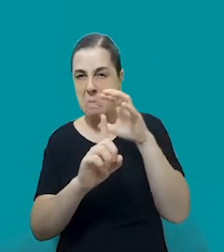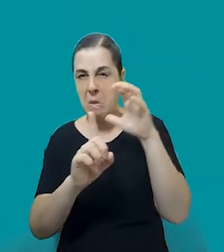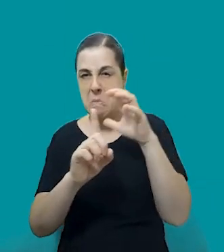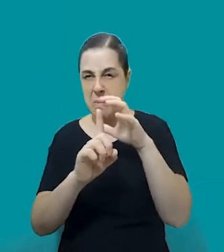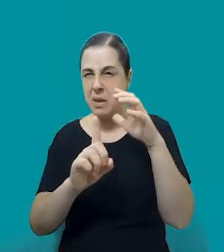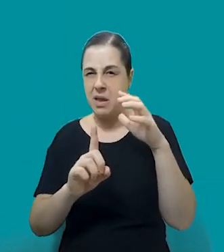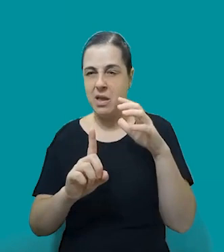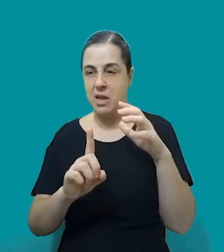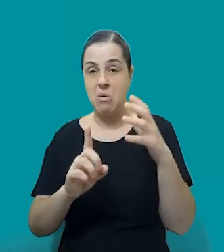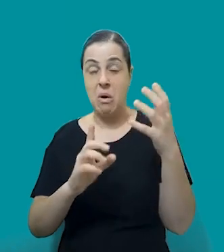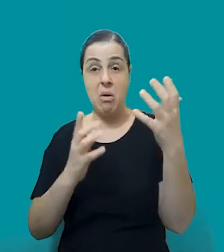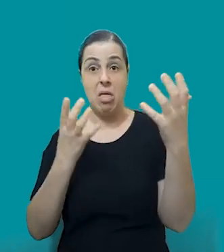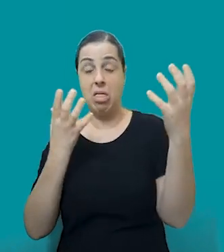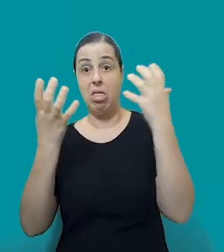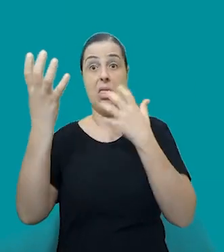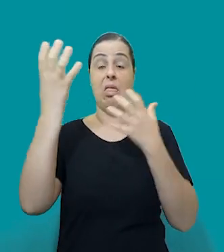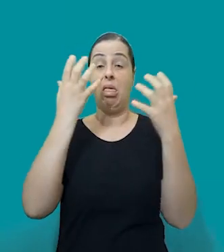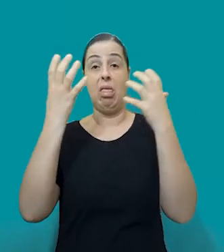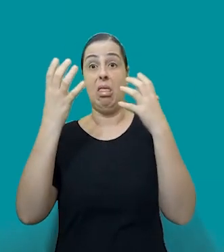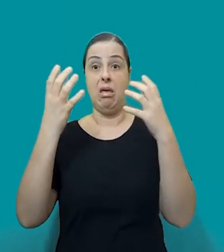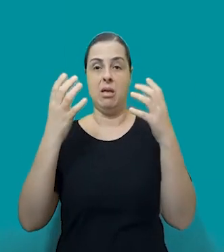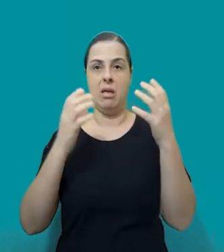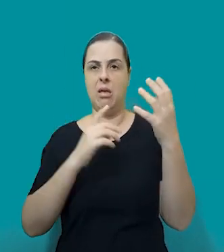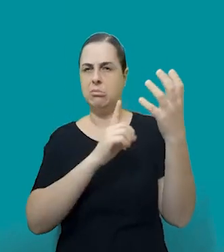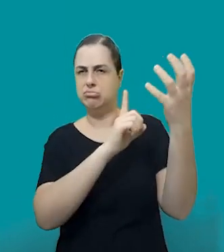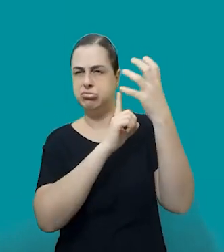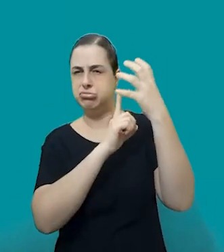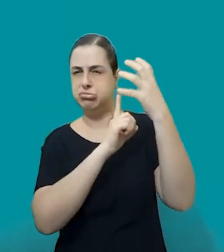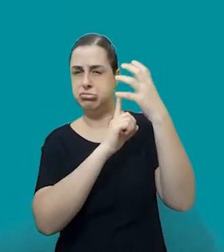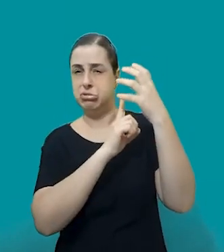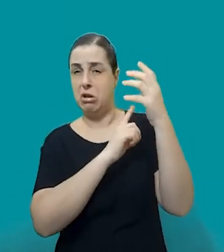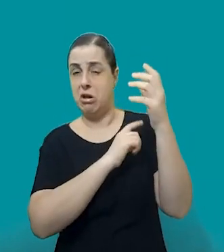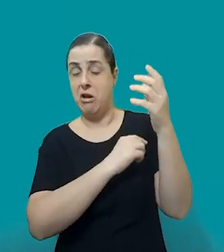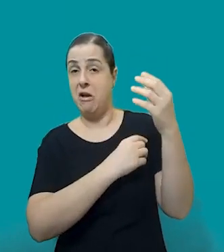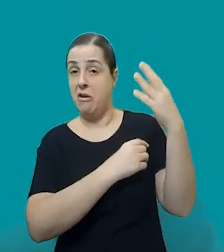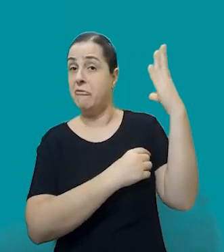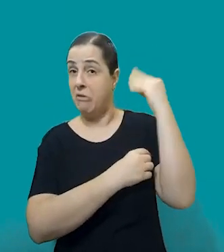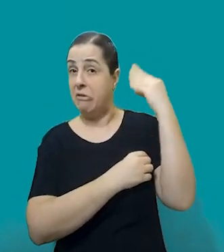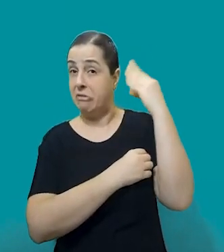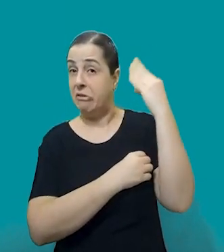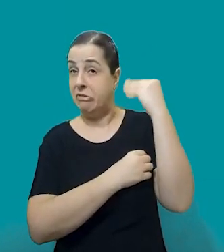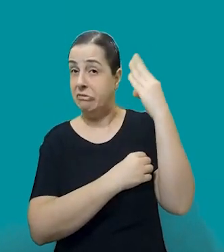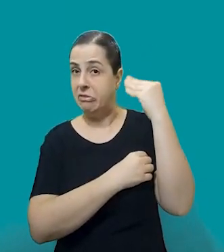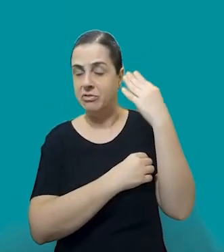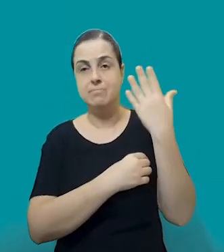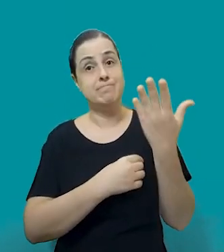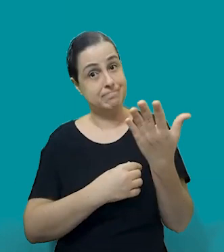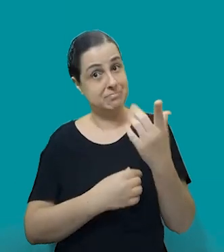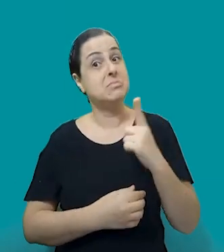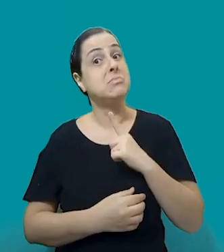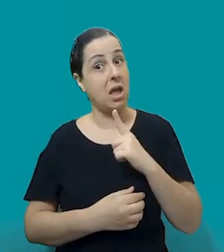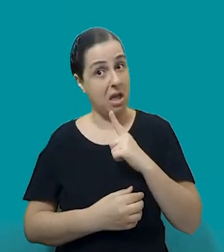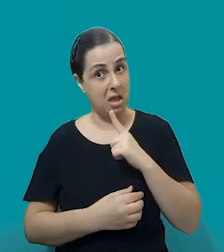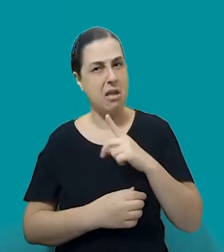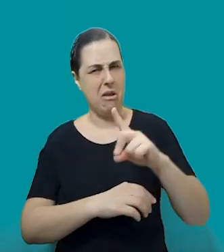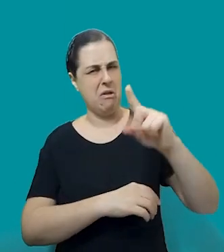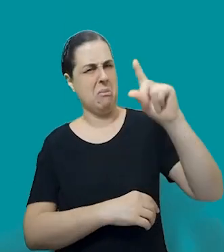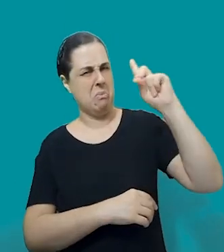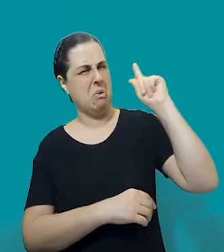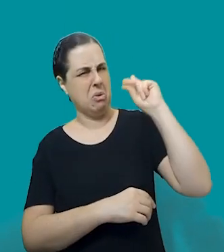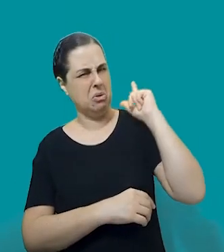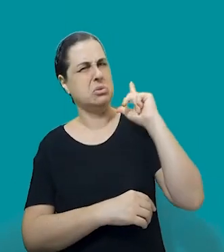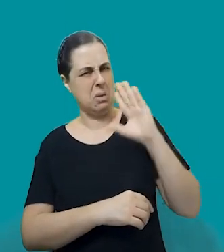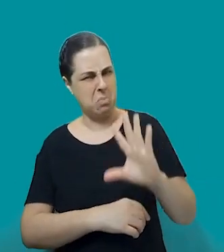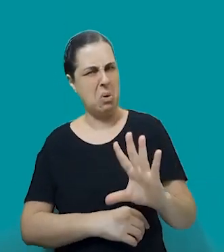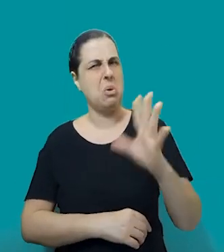difícil da gente conseguir comprovar, mas a gente, conforme a gente vai analisando as situações de violência psicológica, gente vê que isso acontece há muito tempo,